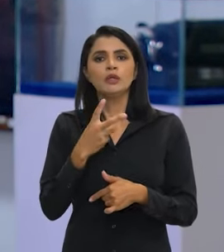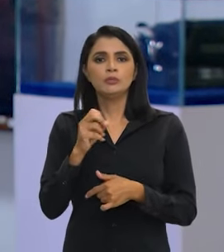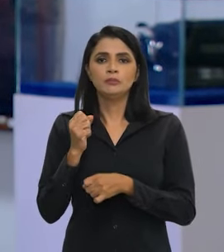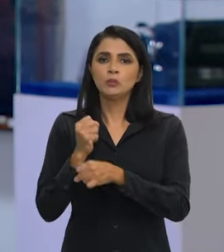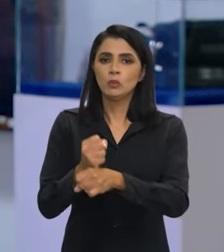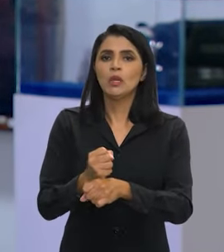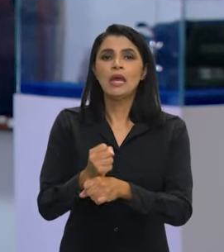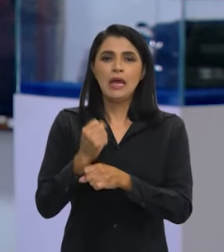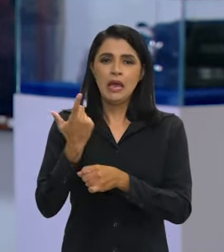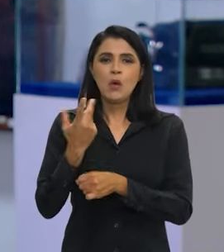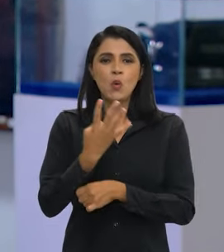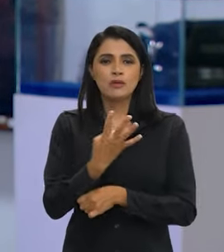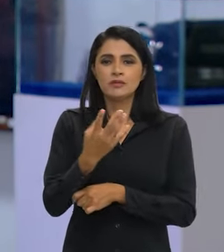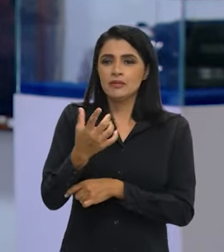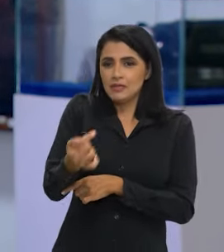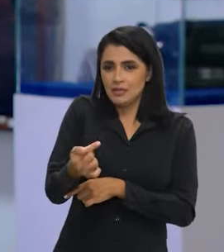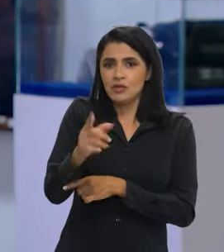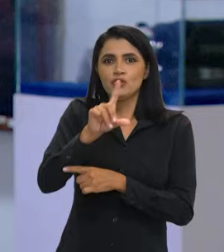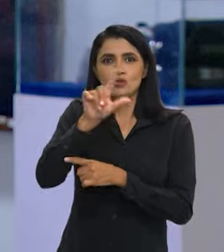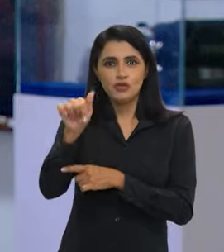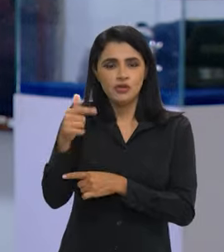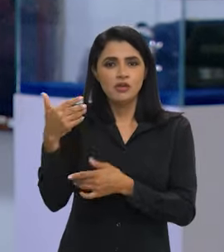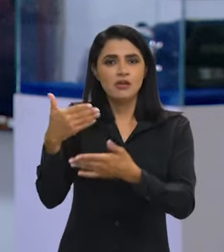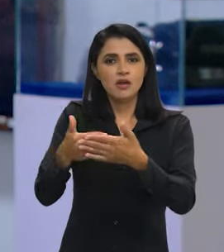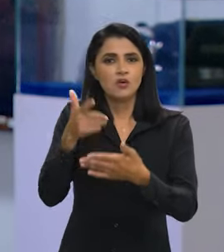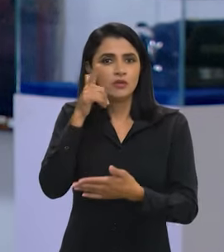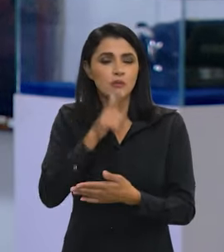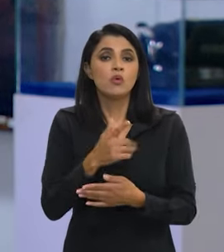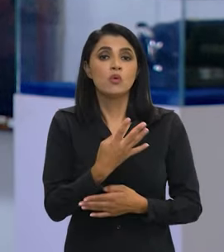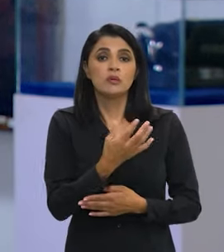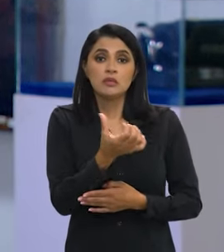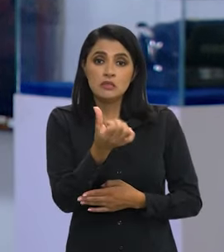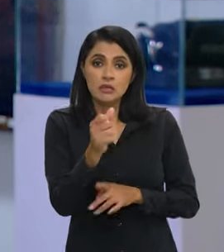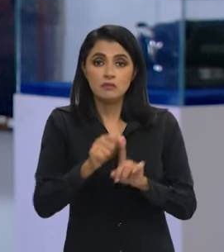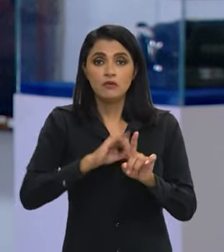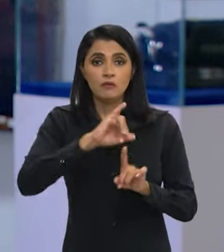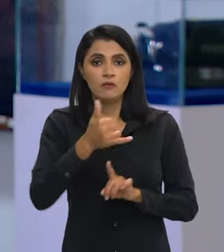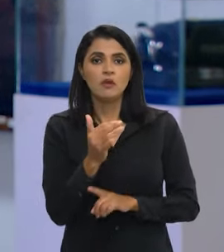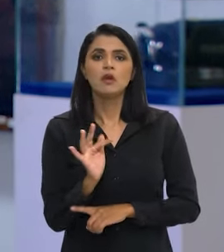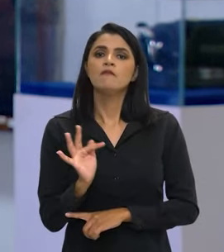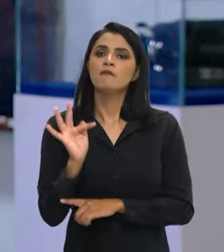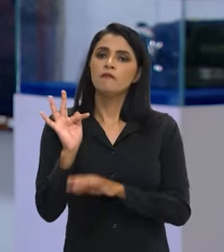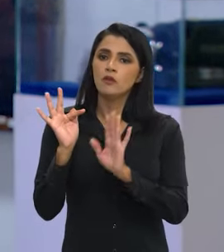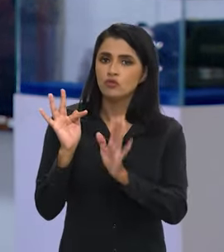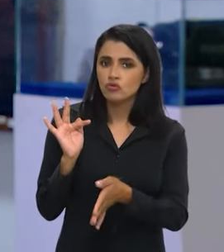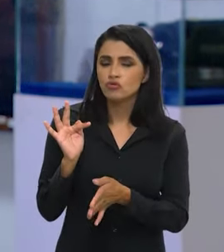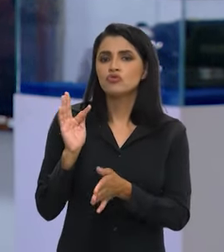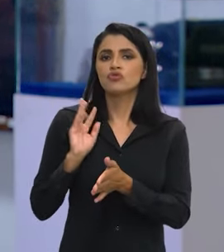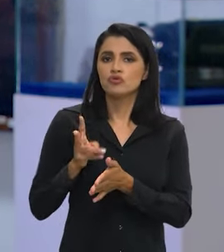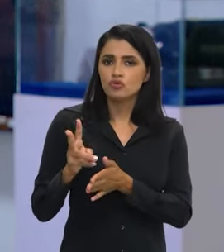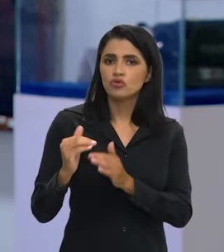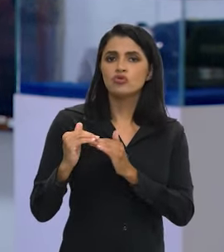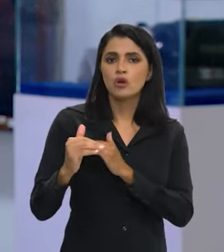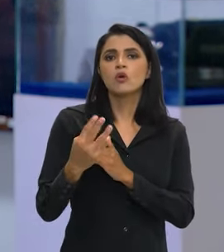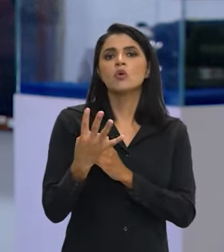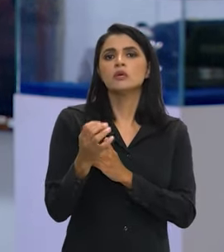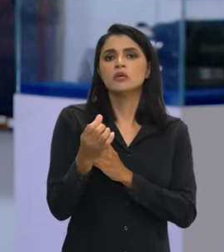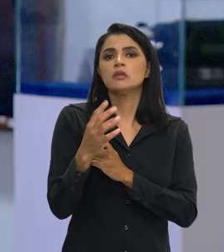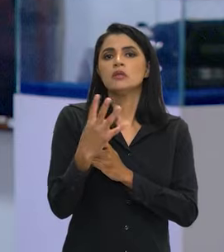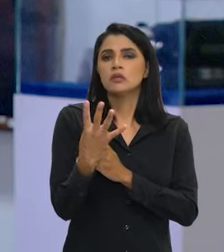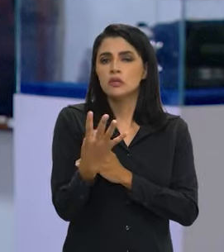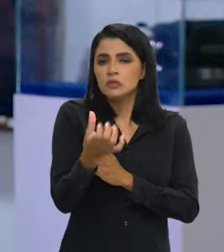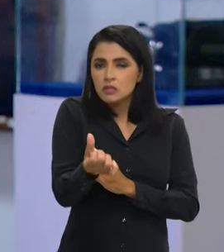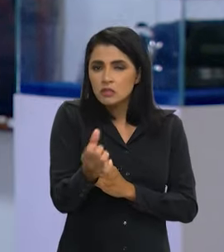47 dias. Chegamos em 46 em janeiro, fevereiro já saiu, mantemos 46.